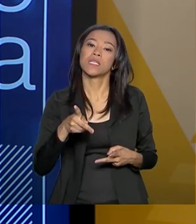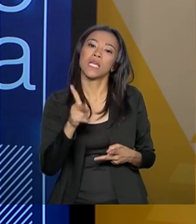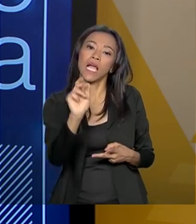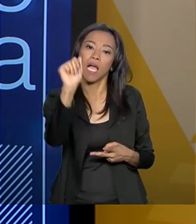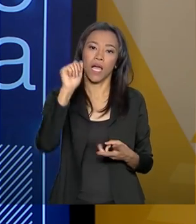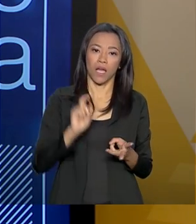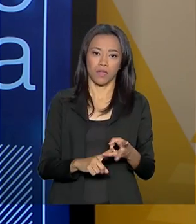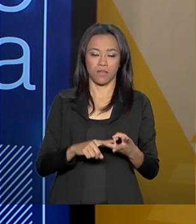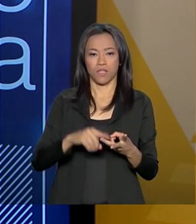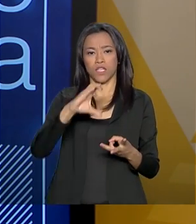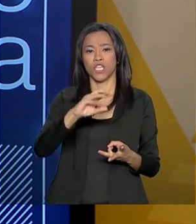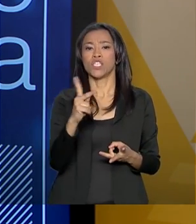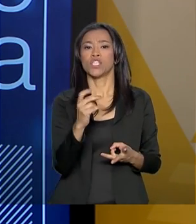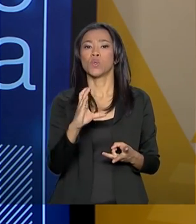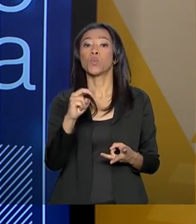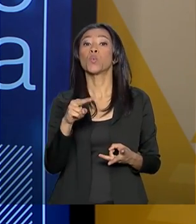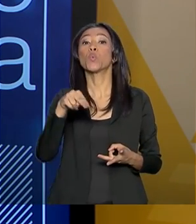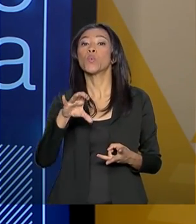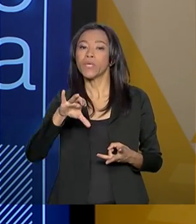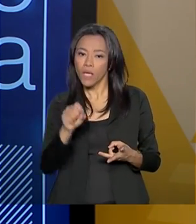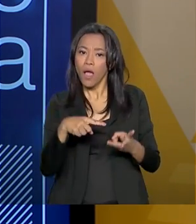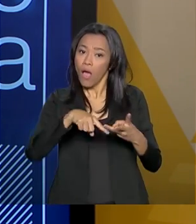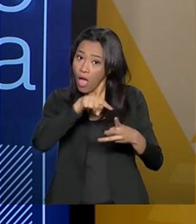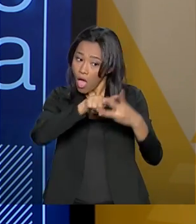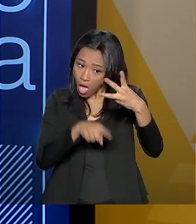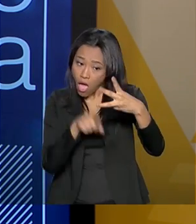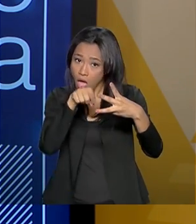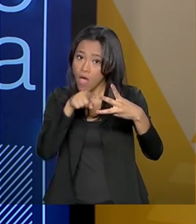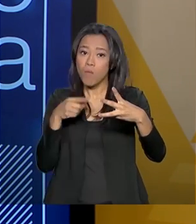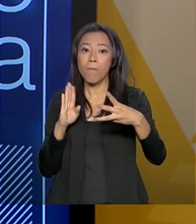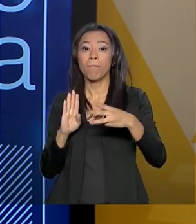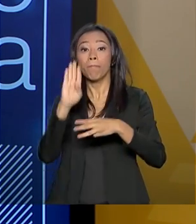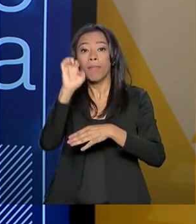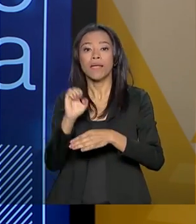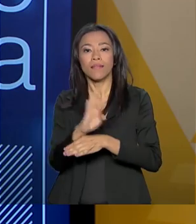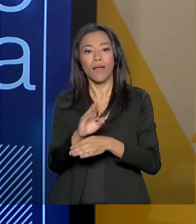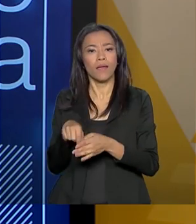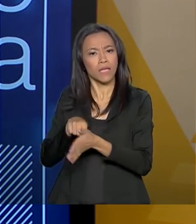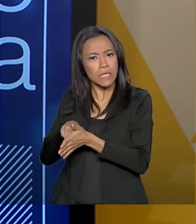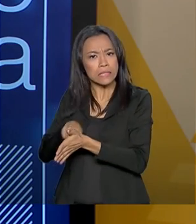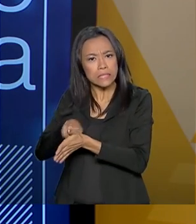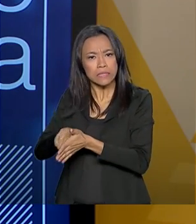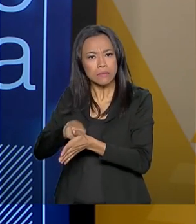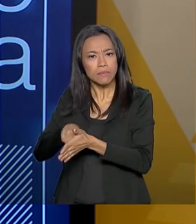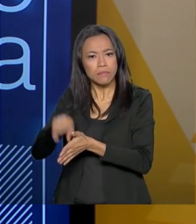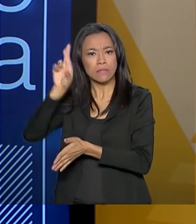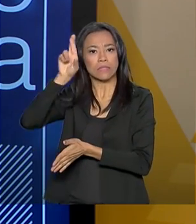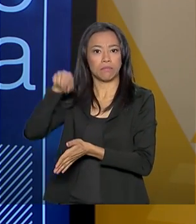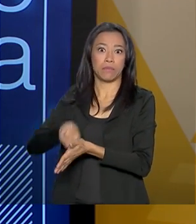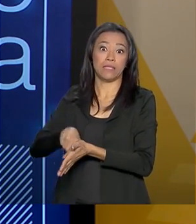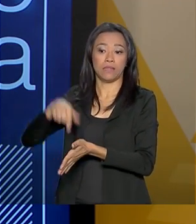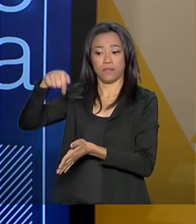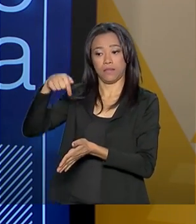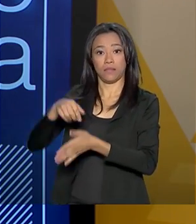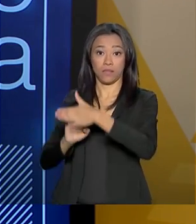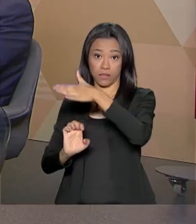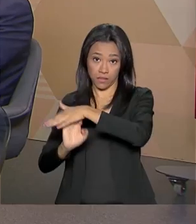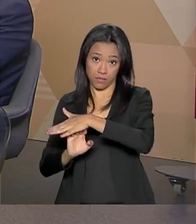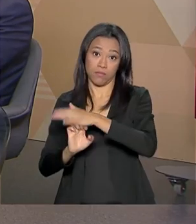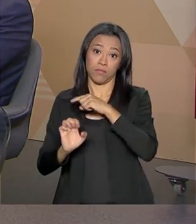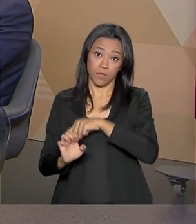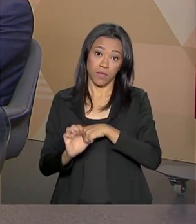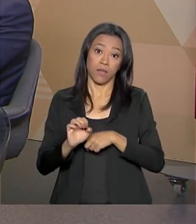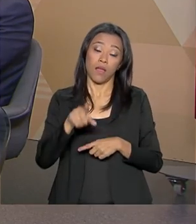na verdade, é uma bactéria desenvolvida pela Embrapa, recursos genéticos e biotecnologia. É um bioinseticida, é um